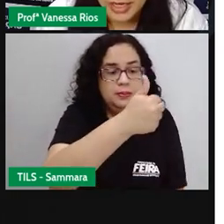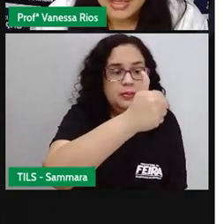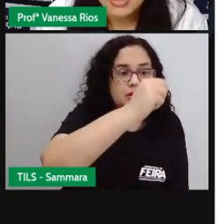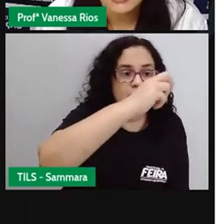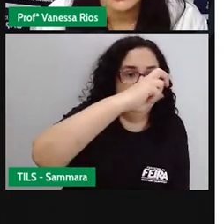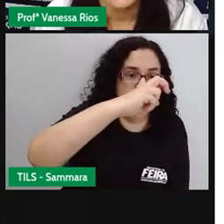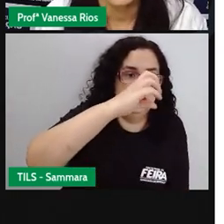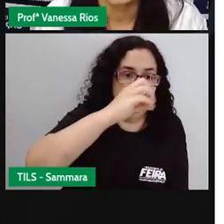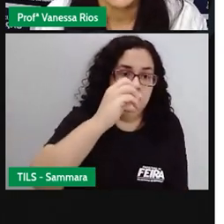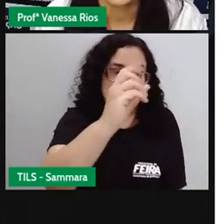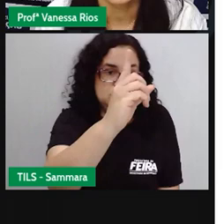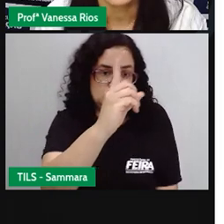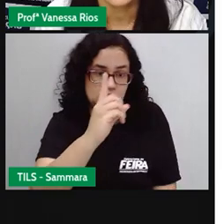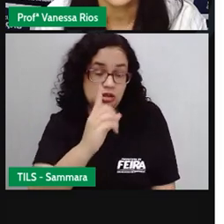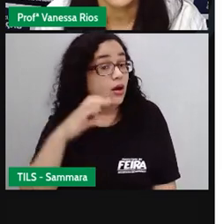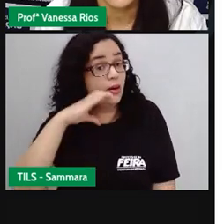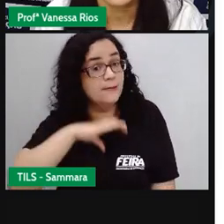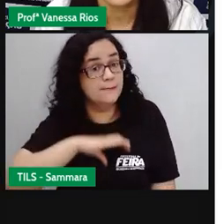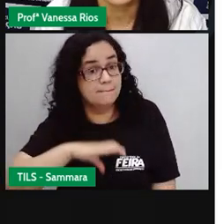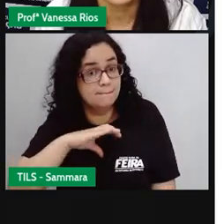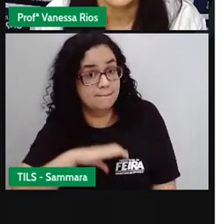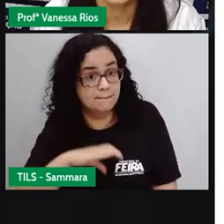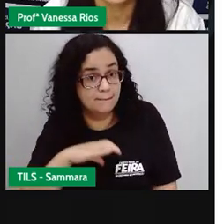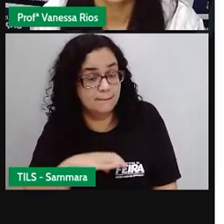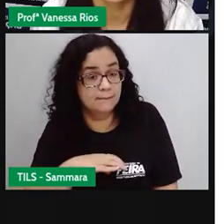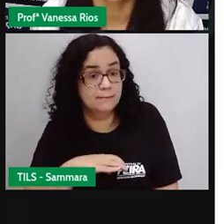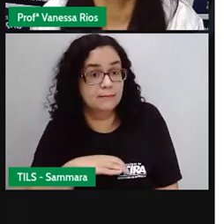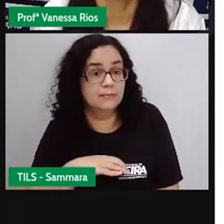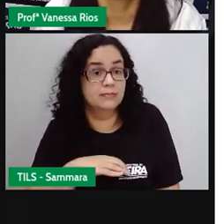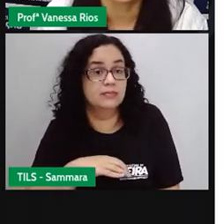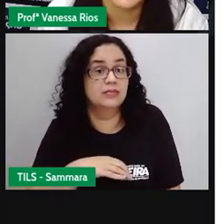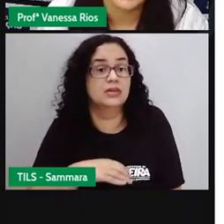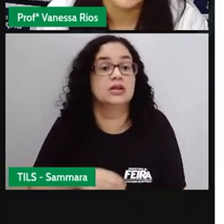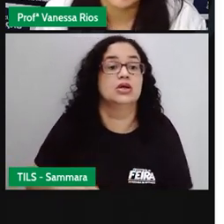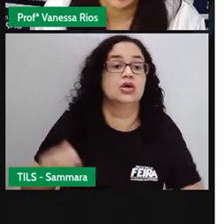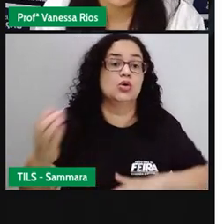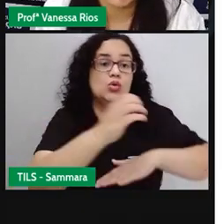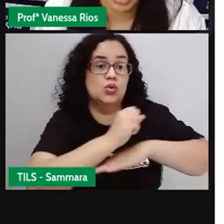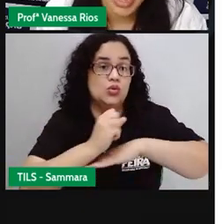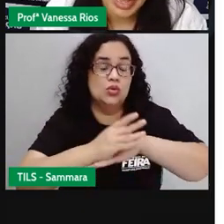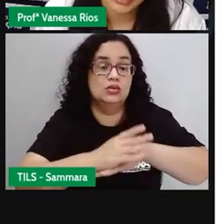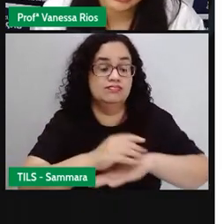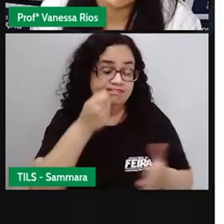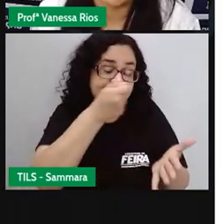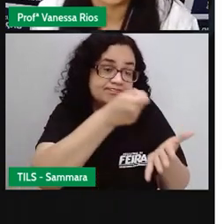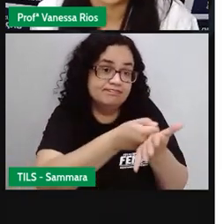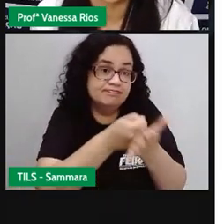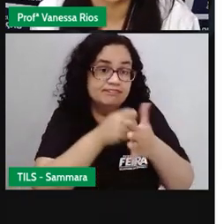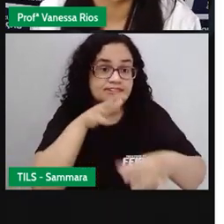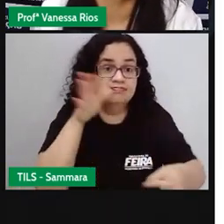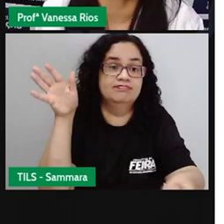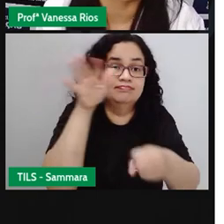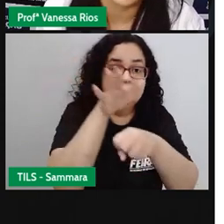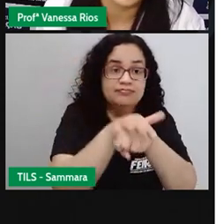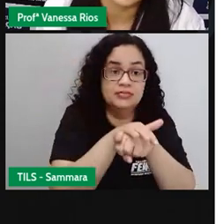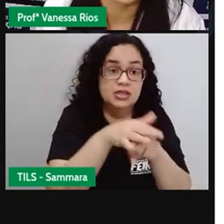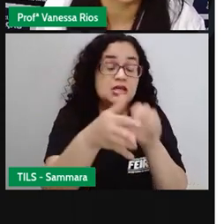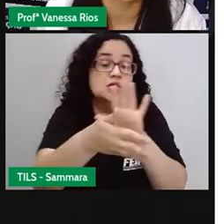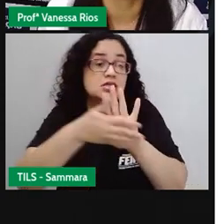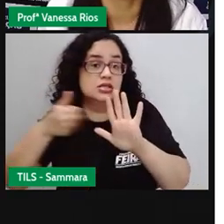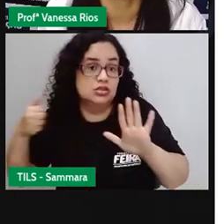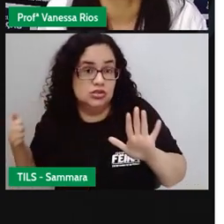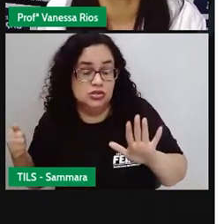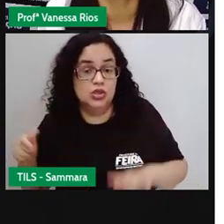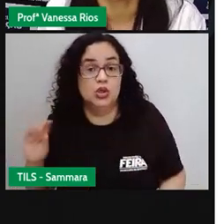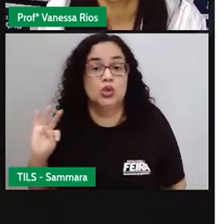portugueses e fazem dessas terras aqui algo a ser colonizado, a ser explorado. Então, começaram aí a retirar e